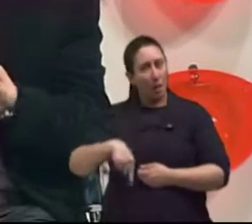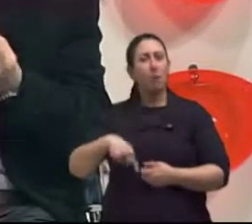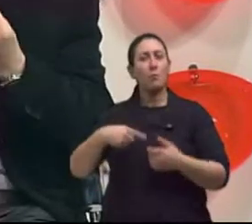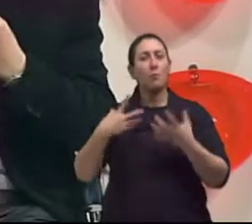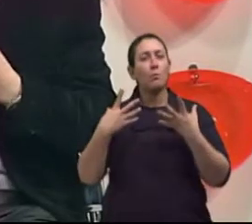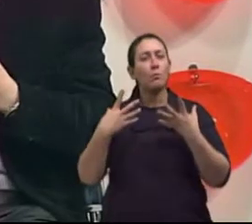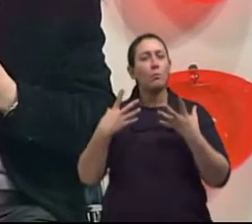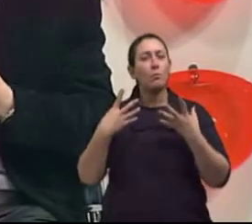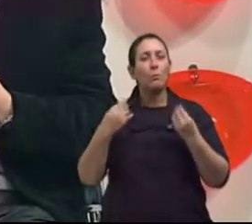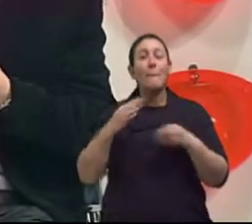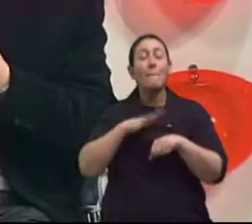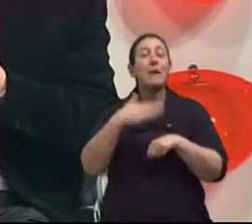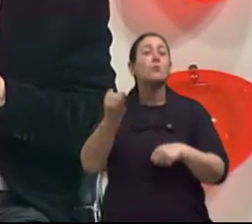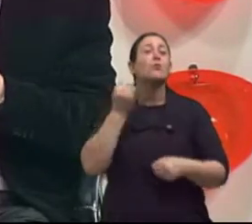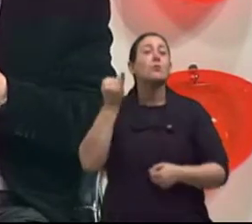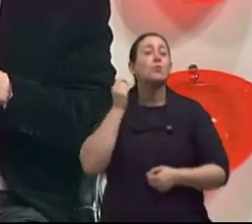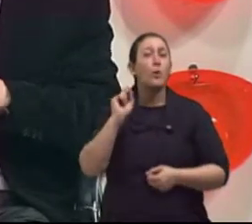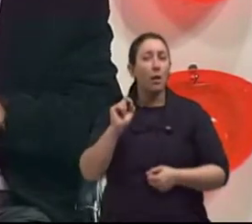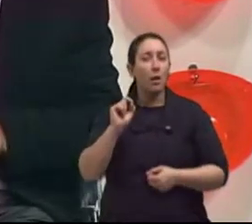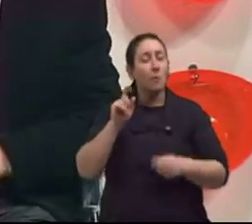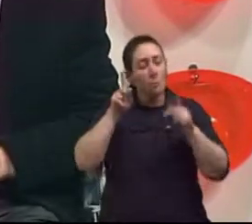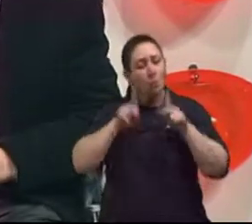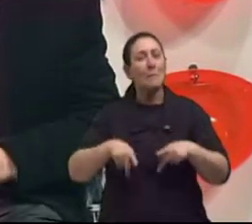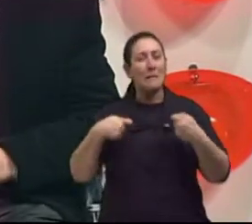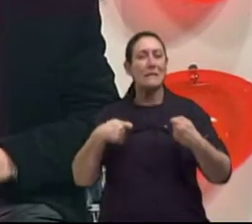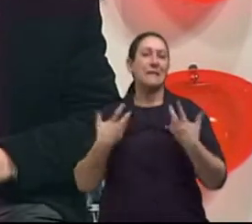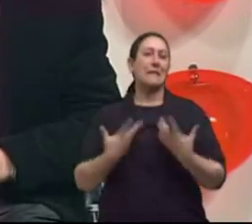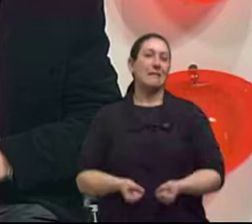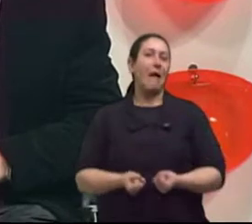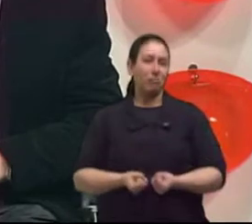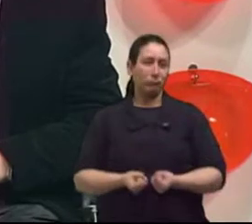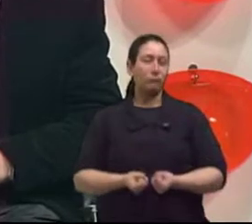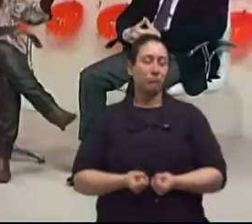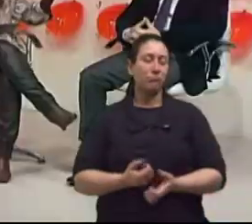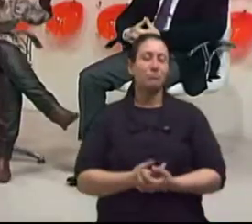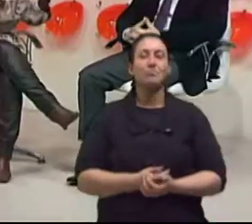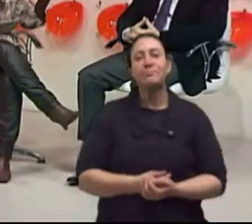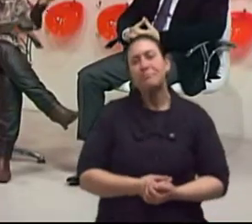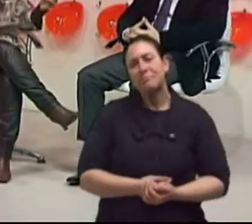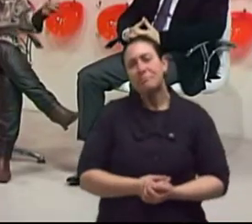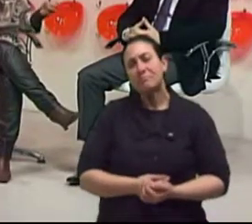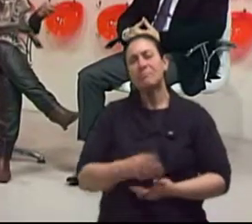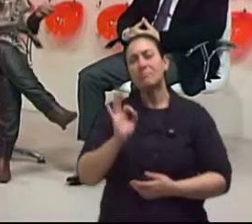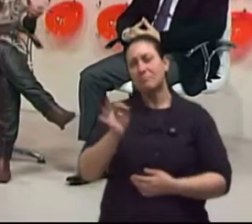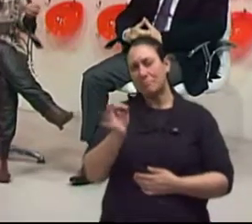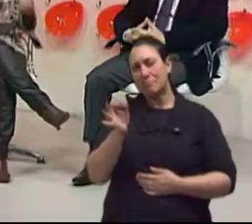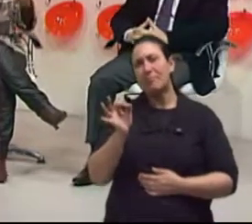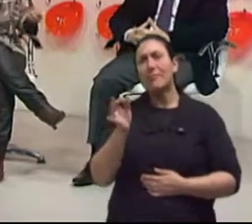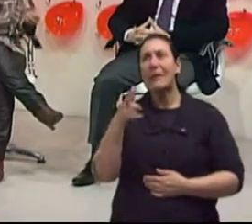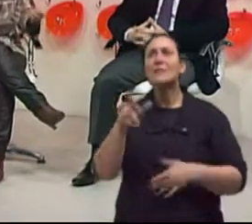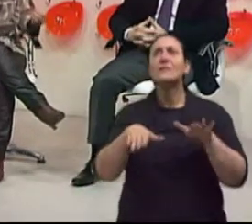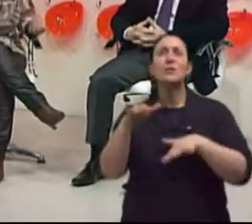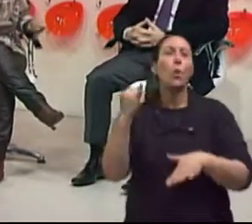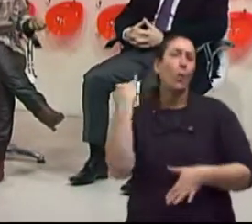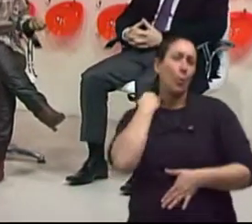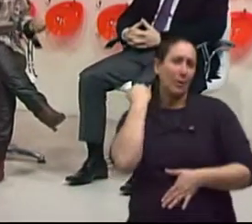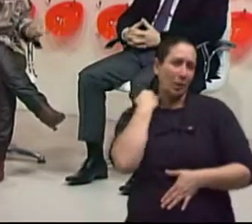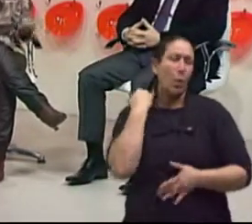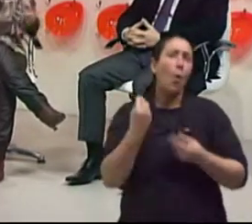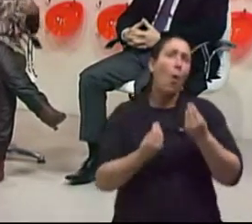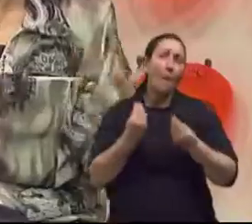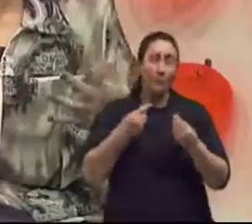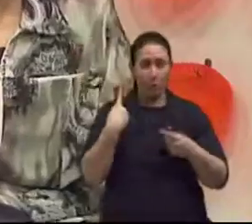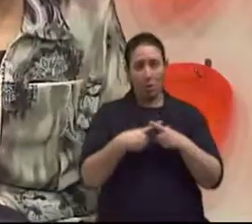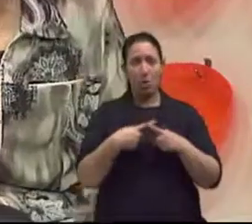e, o mais importante, a pessoa se aceitar a si própria. Claro. E a questão hormonal, doutor, porque às vezes a gente quer se aceitar,